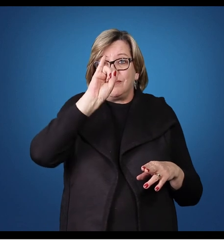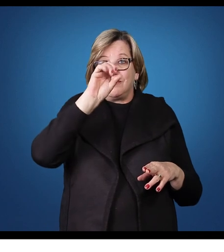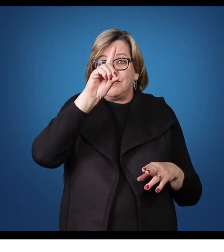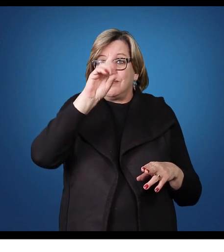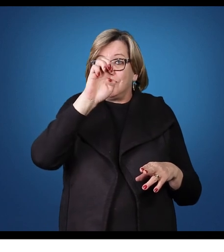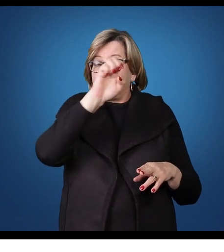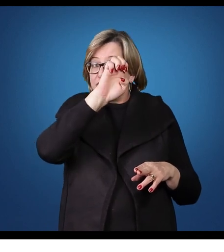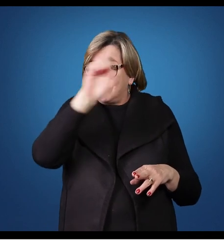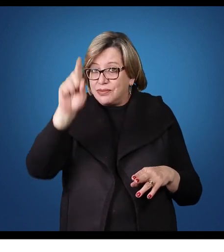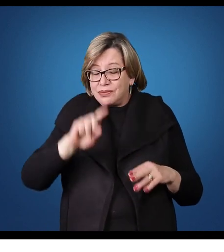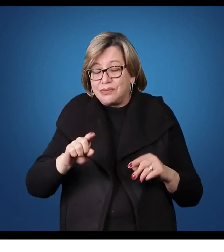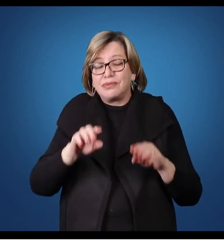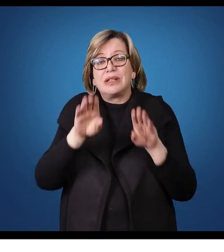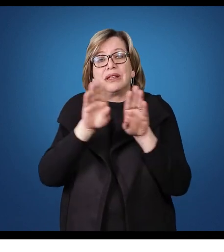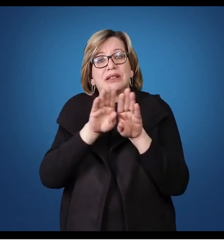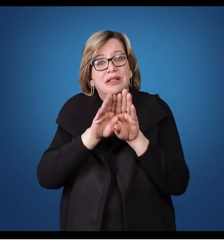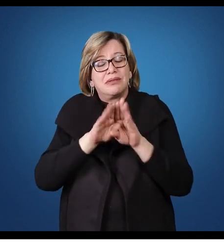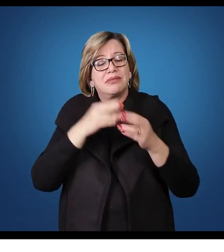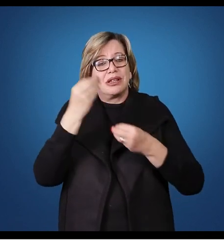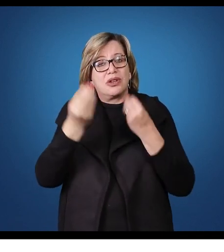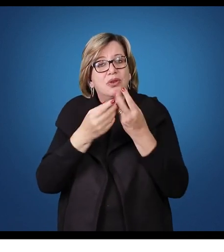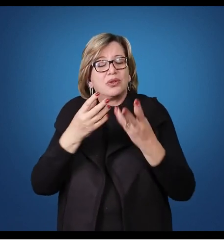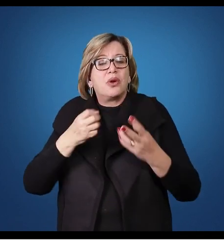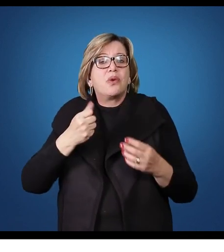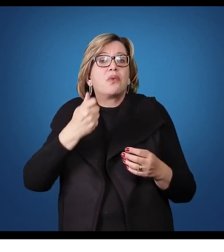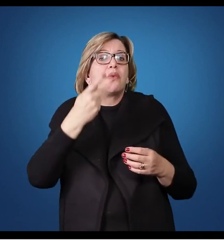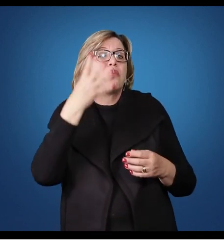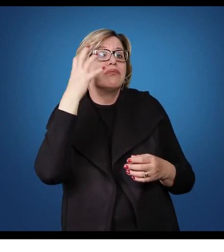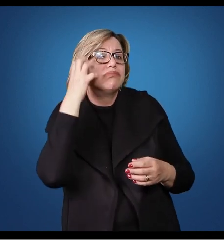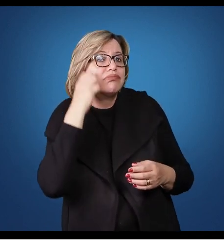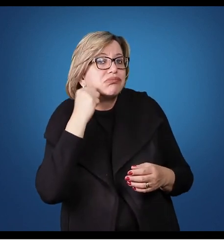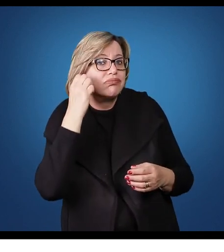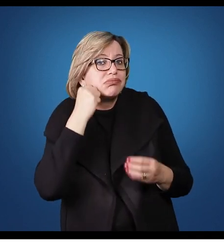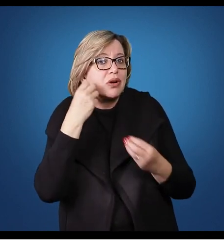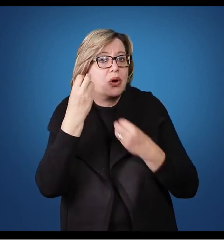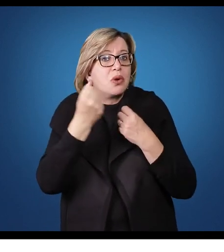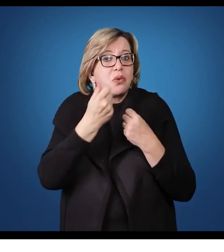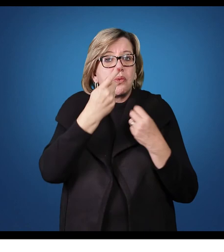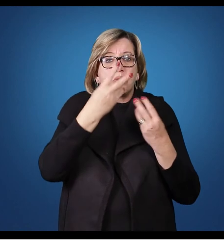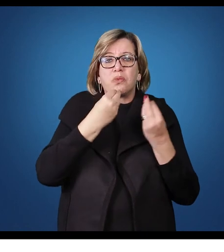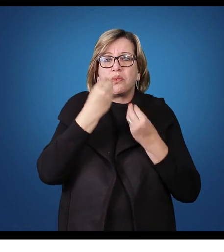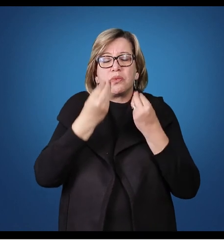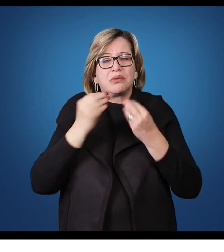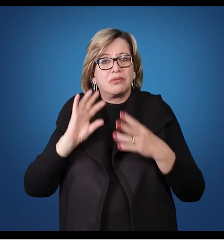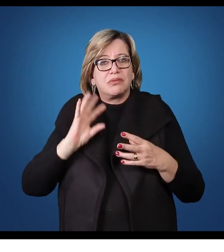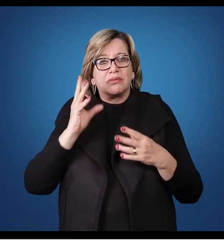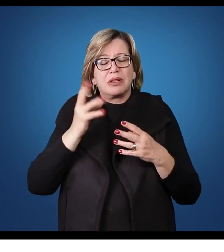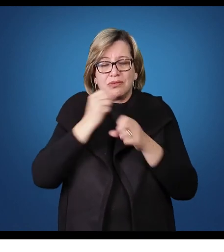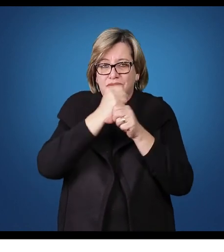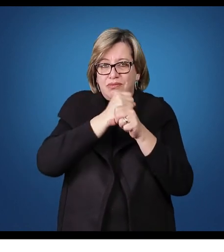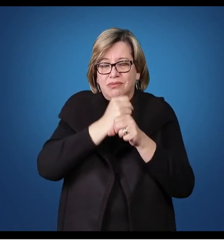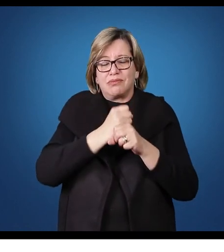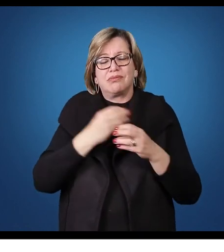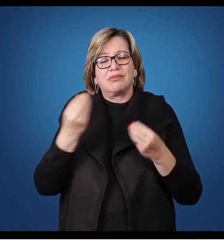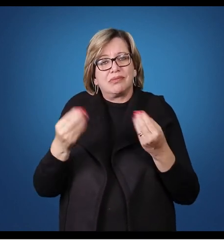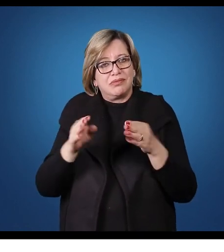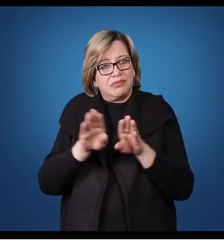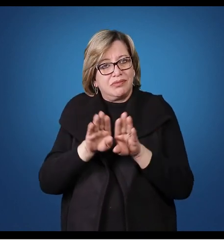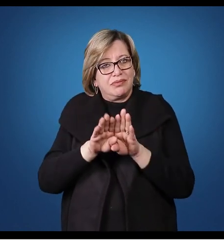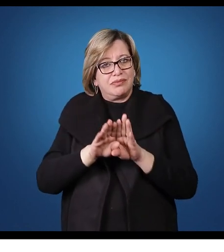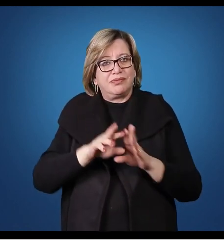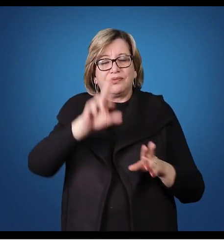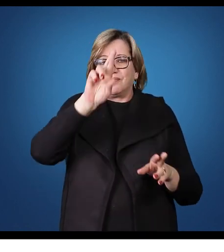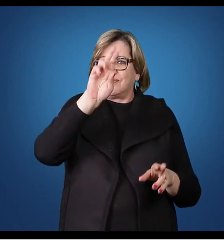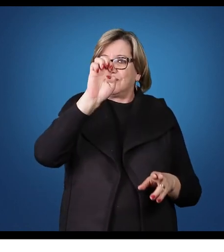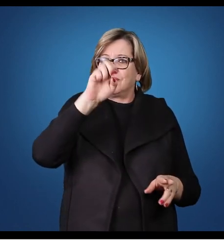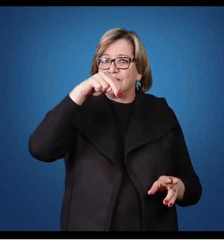misturado com índices de liquidez, que é quanto que a empresa está rendendo por ano em relação ao